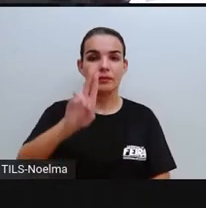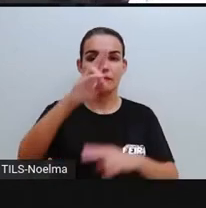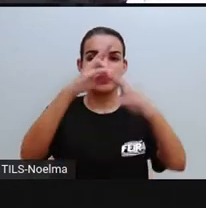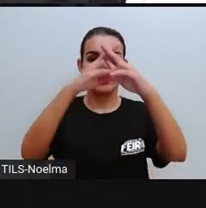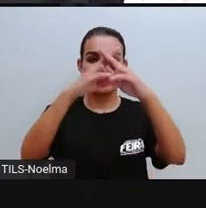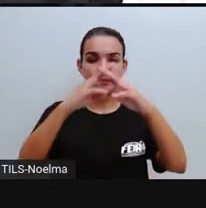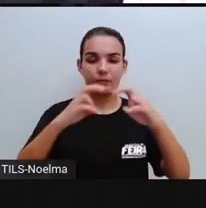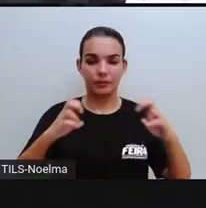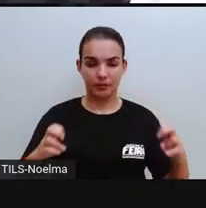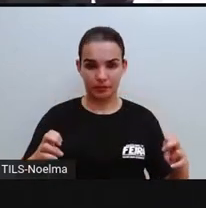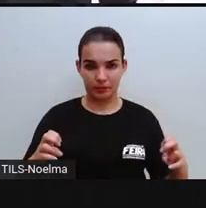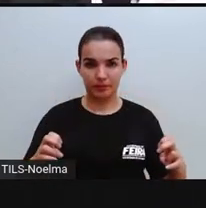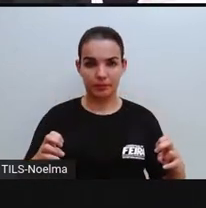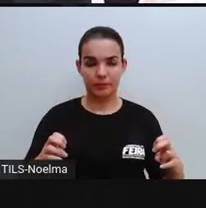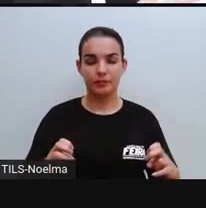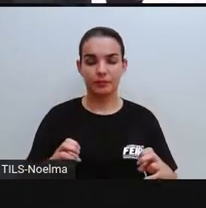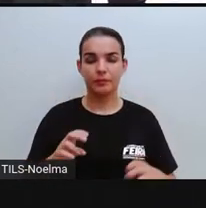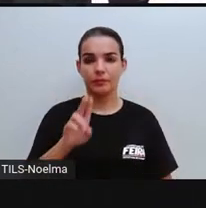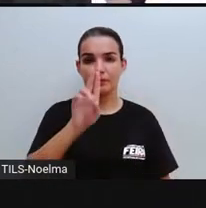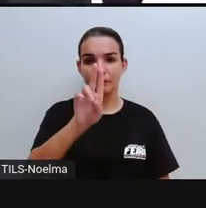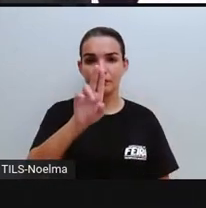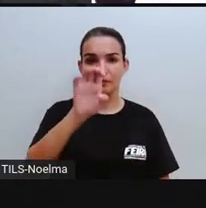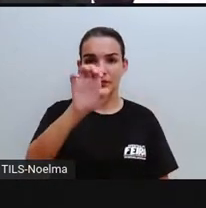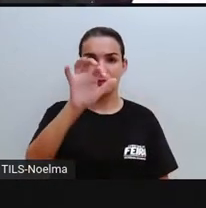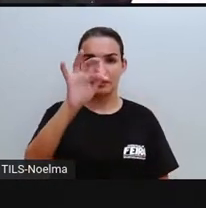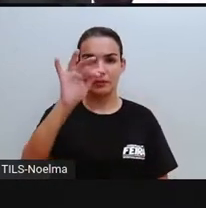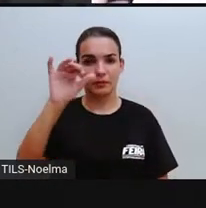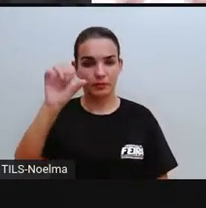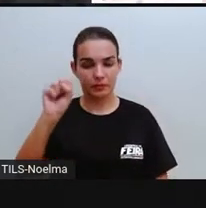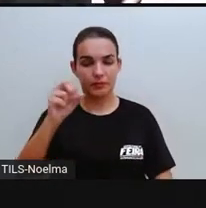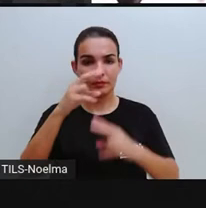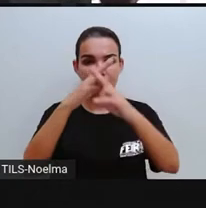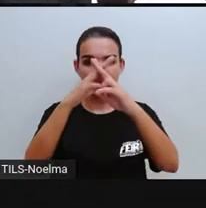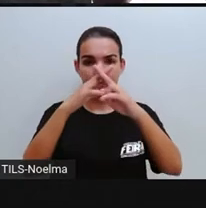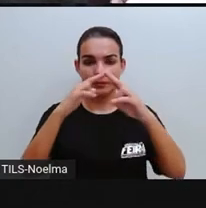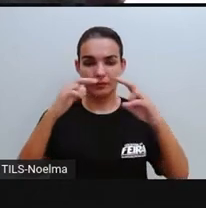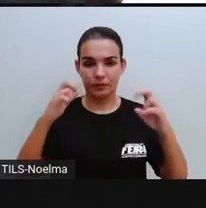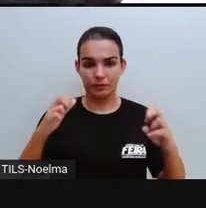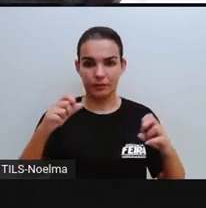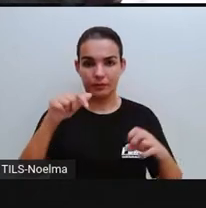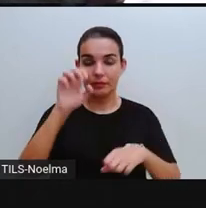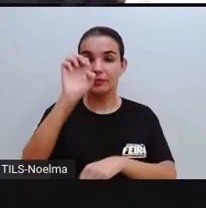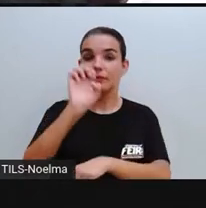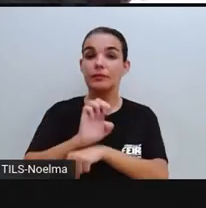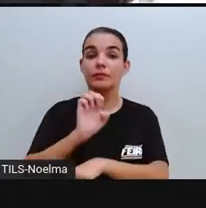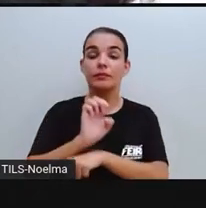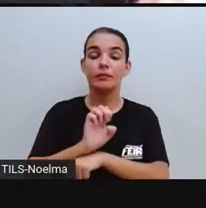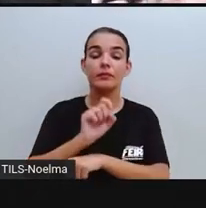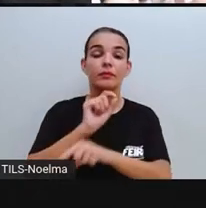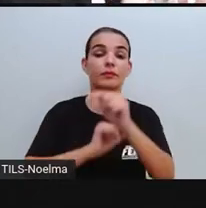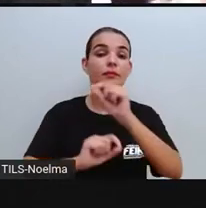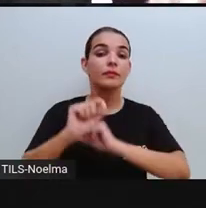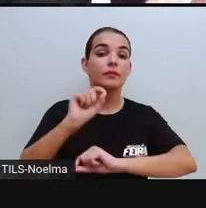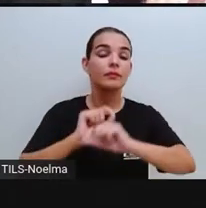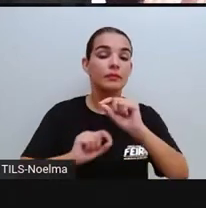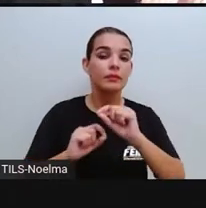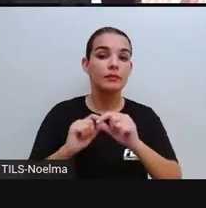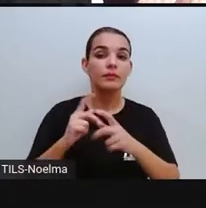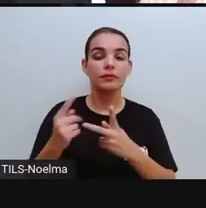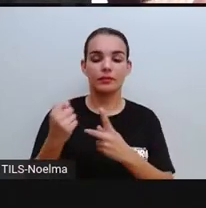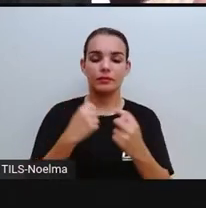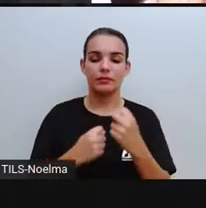que temos aqui a Universidade Estadual de Feira de Santana, a Uefes, ó, Universidade Estadual. Então, ela é